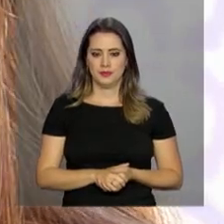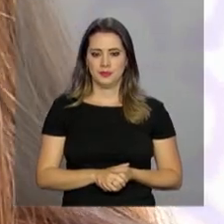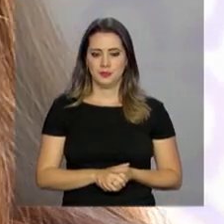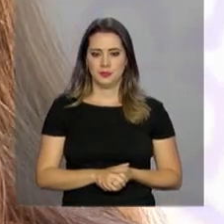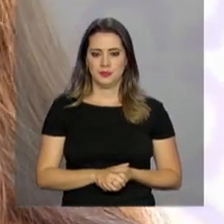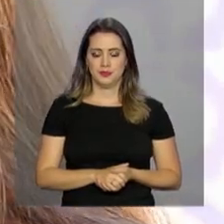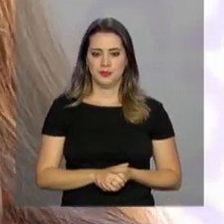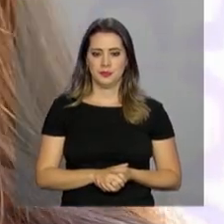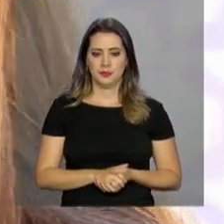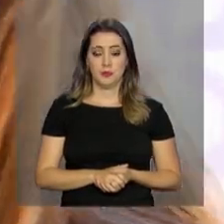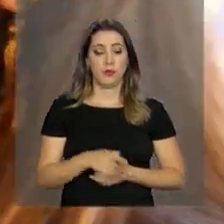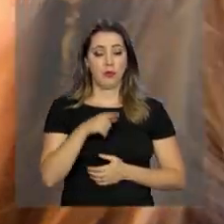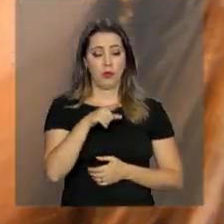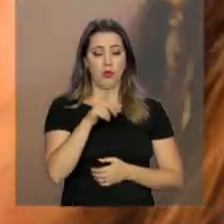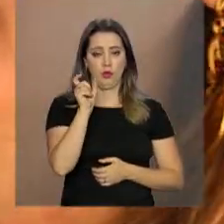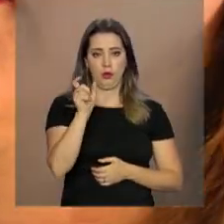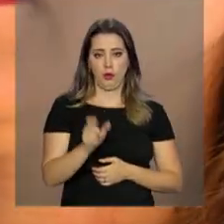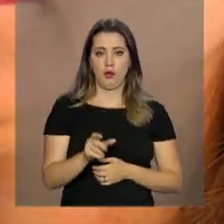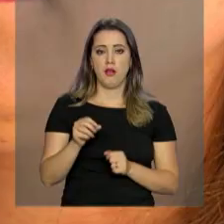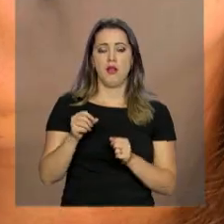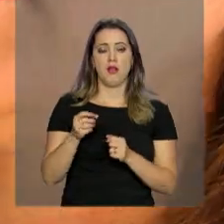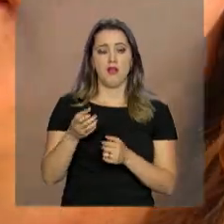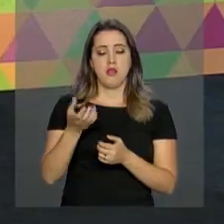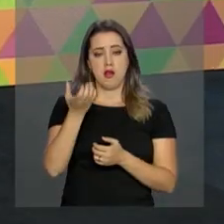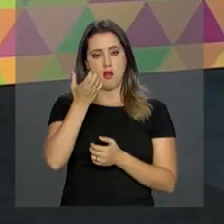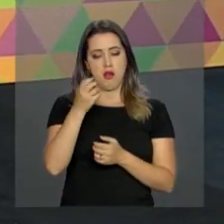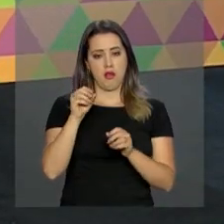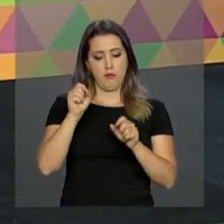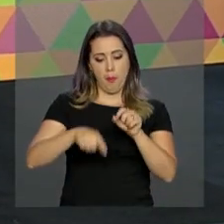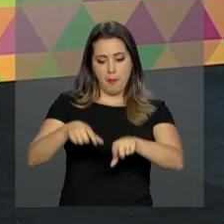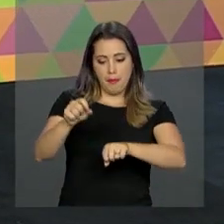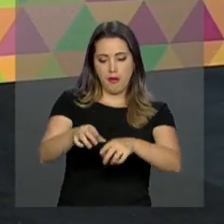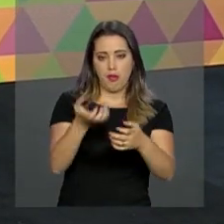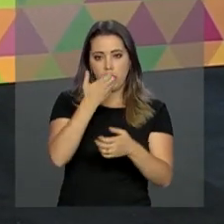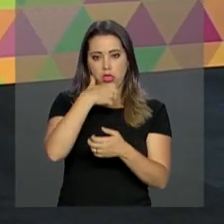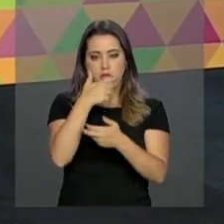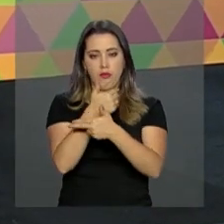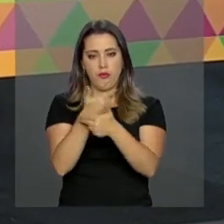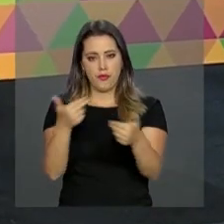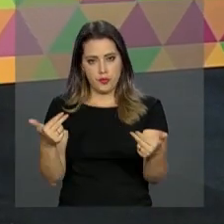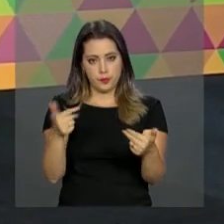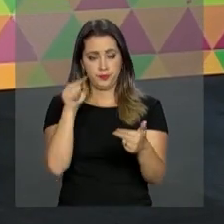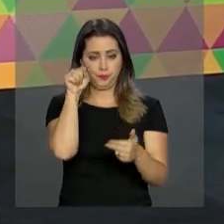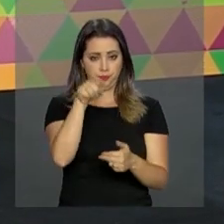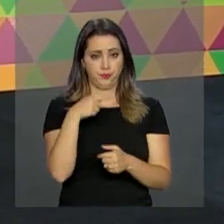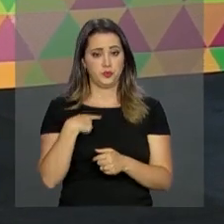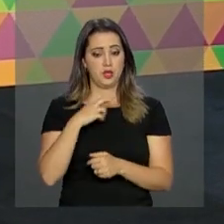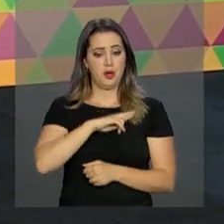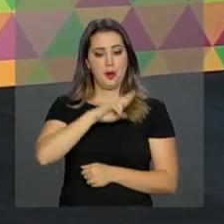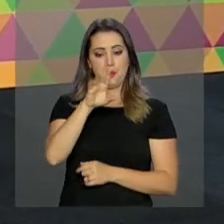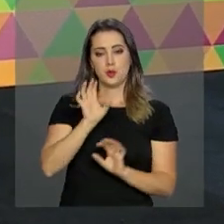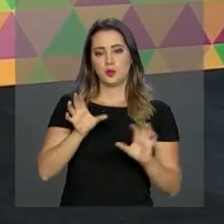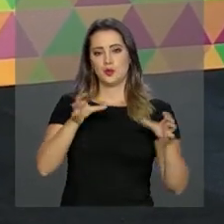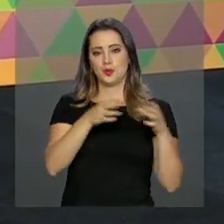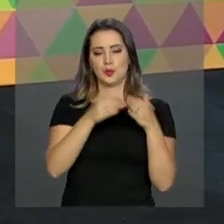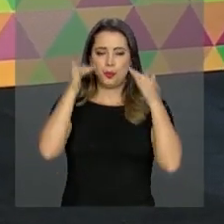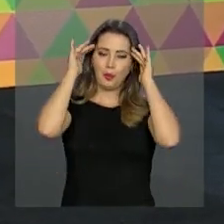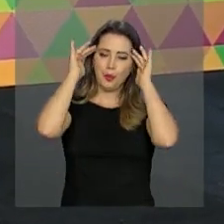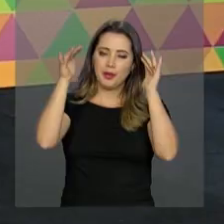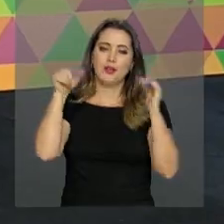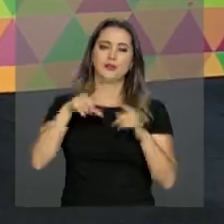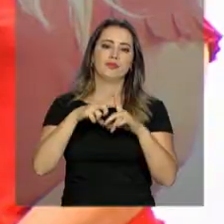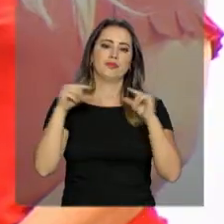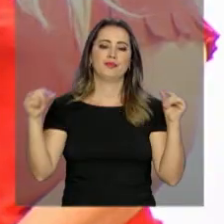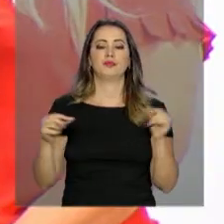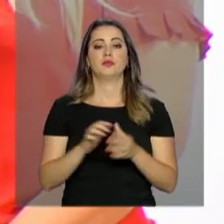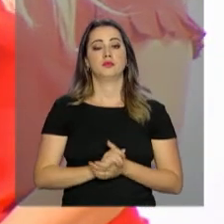Marina é pequena produtora de frutas em Goiás. No dia do agricultor, ela representou a categoria em uma homenagem em